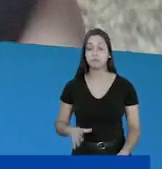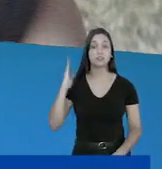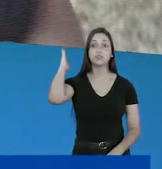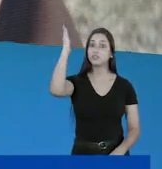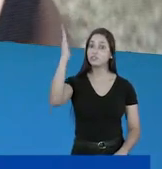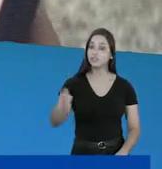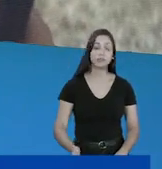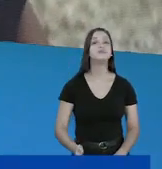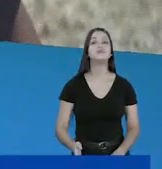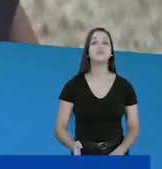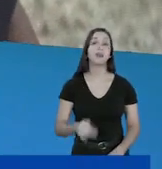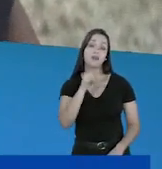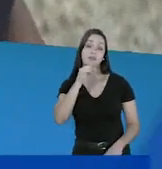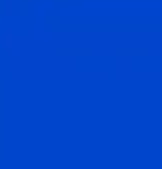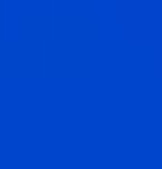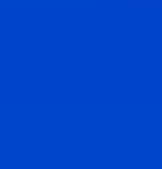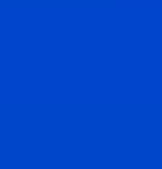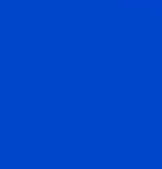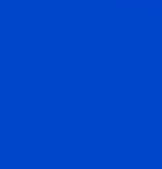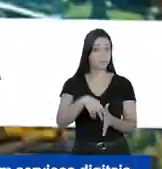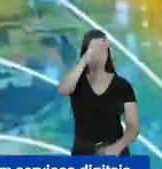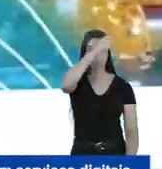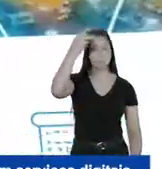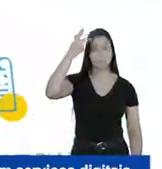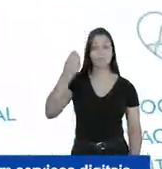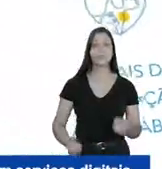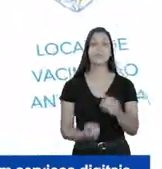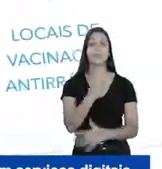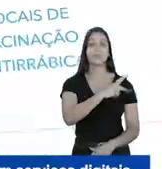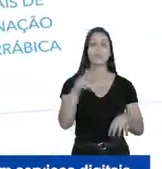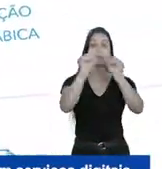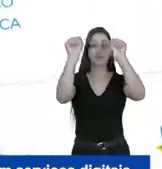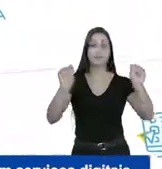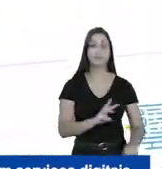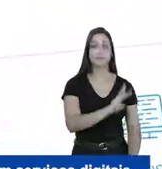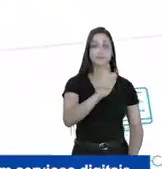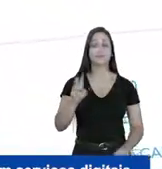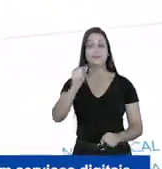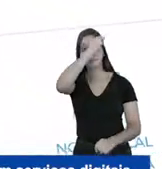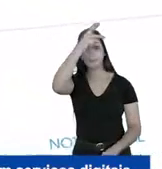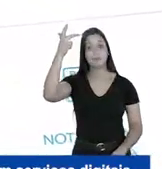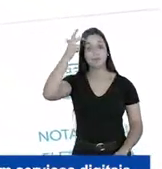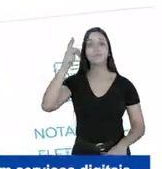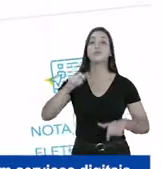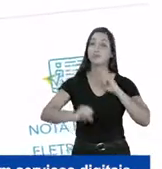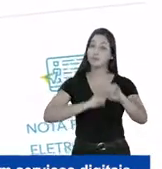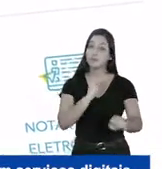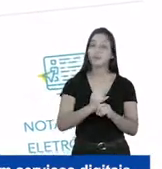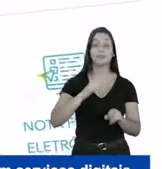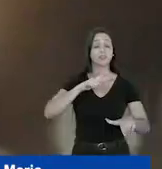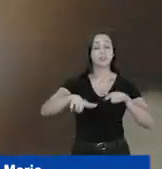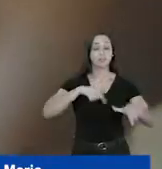horas por dia, com o Zap da Prefeitura. Odelmo criou um novo portal da Prefeitura na internet, com foco em serviços